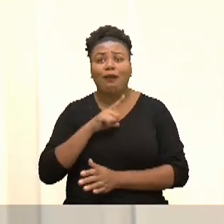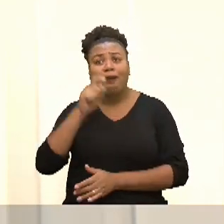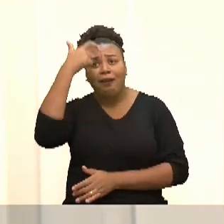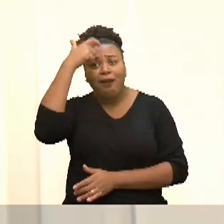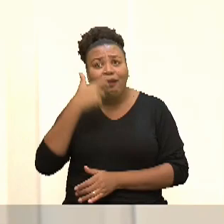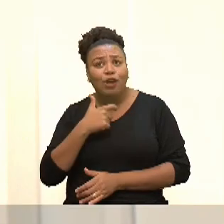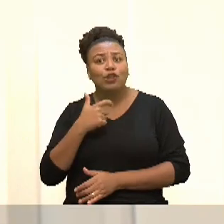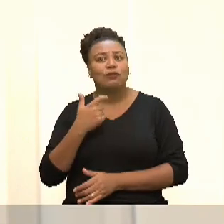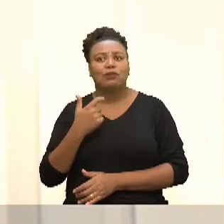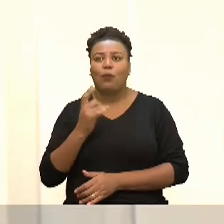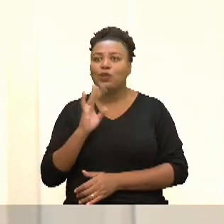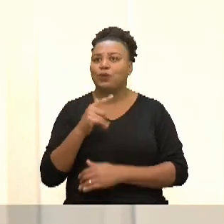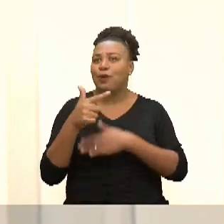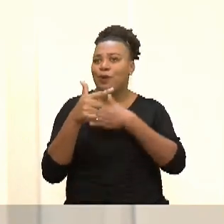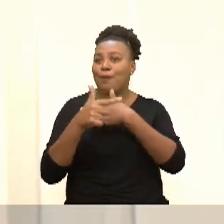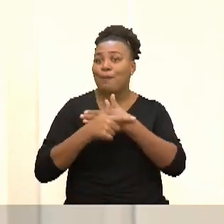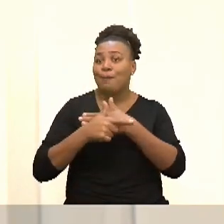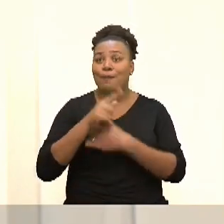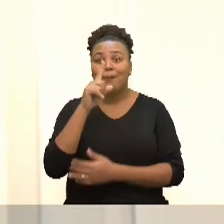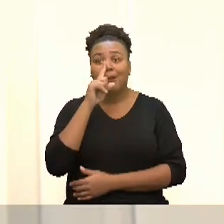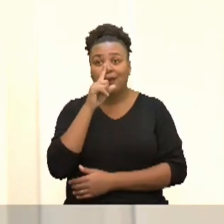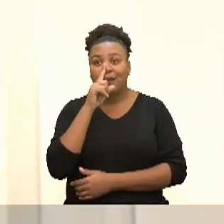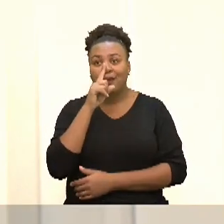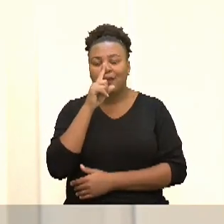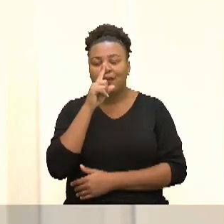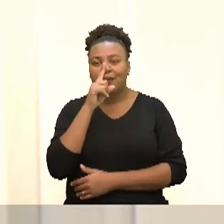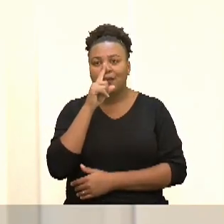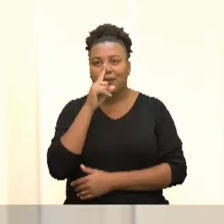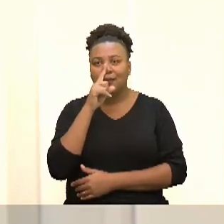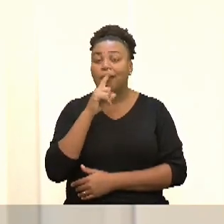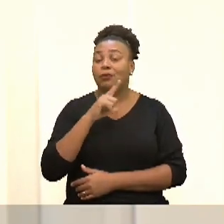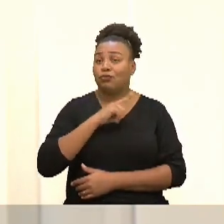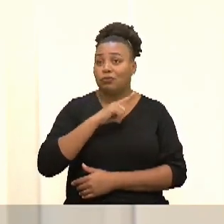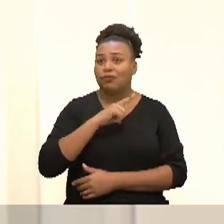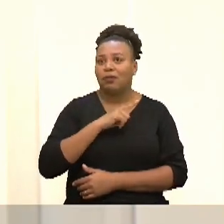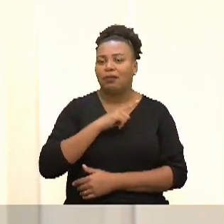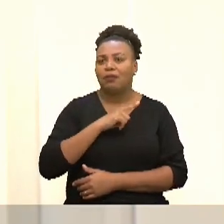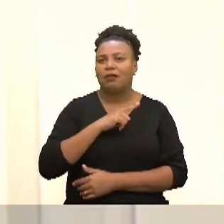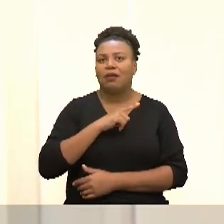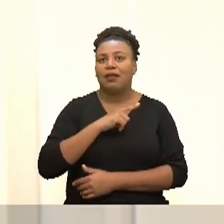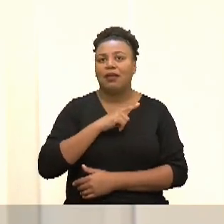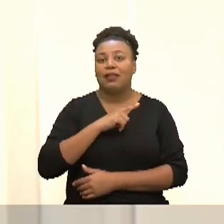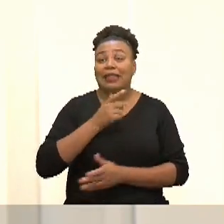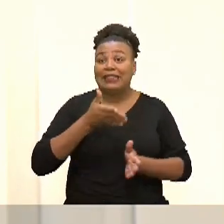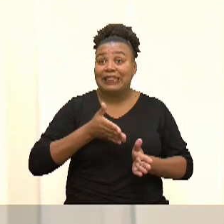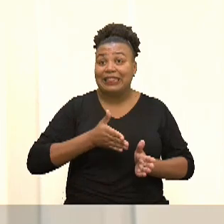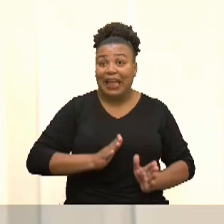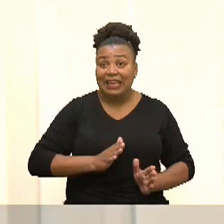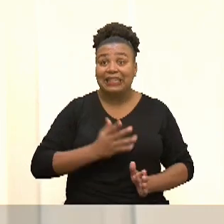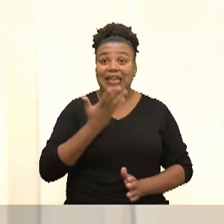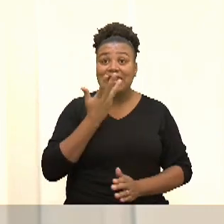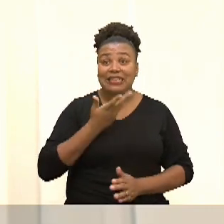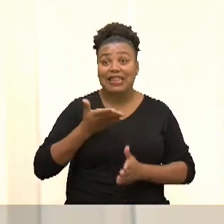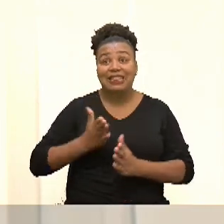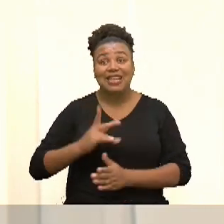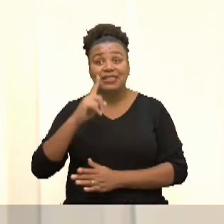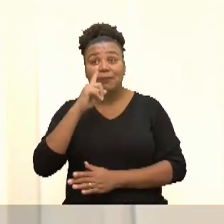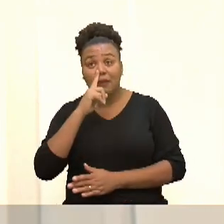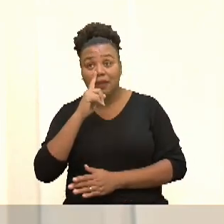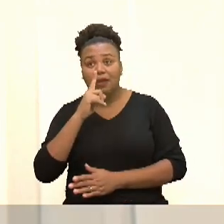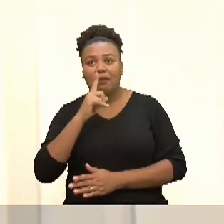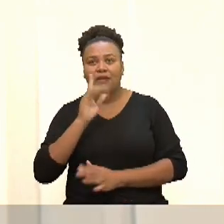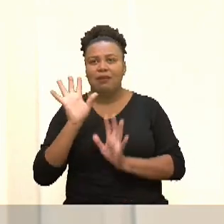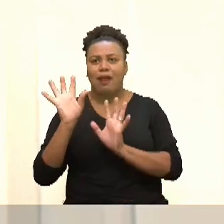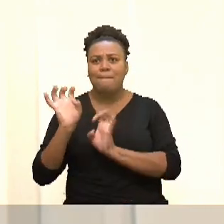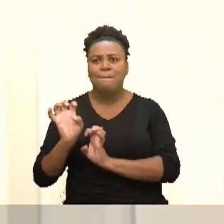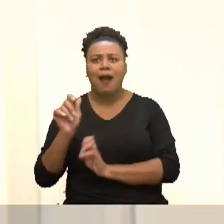indivíduo, ela não é só um papel de mãe, uma mãe, né? A gente tem assim, nasce uma criança, mas nasce uma mãe e se apaga